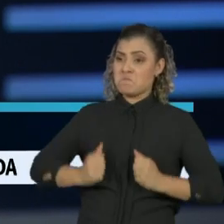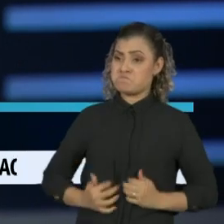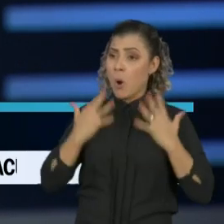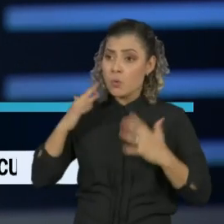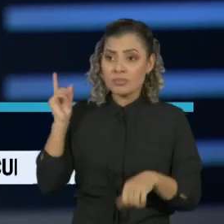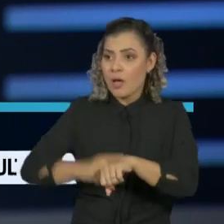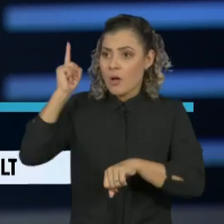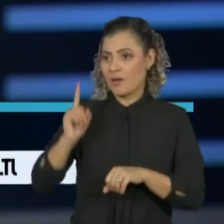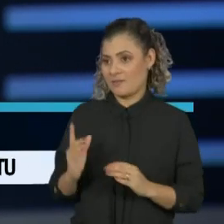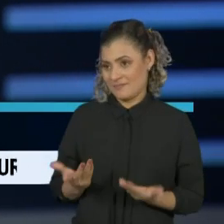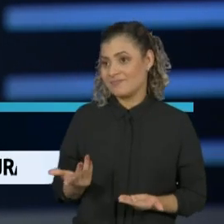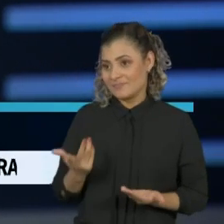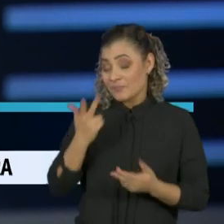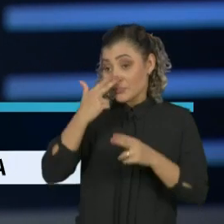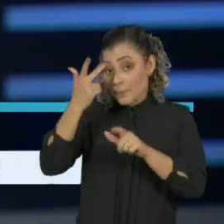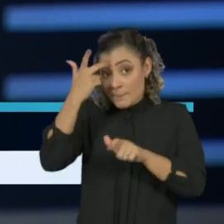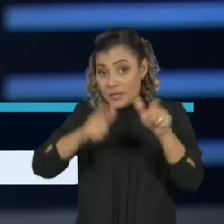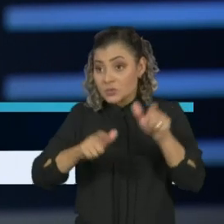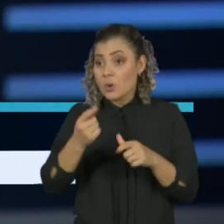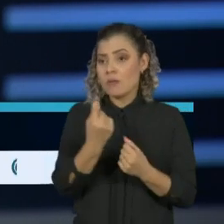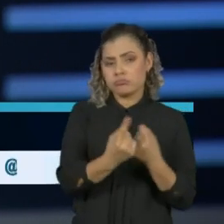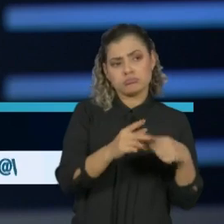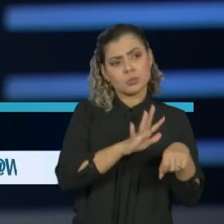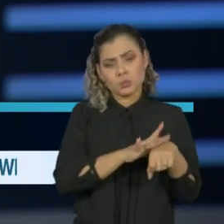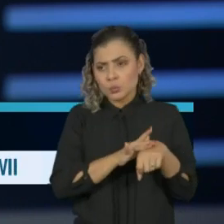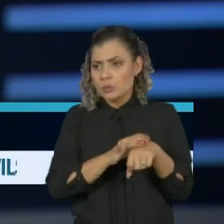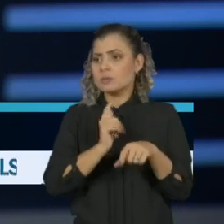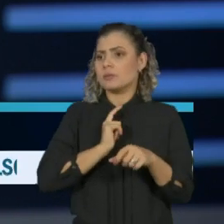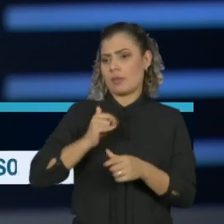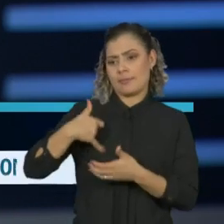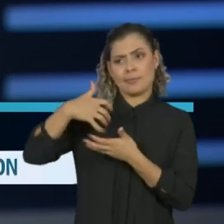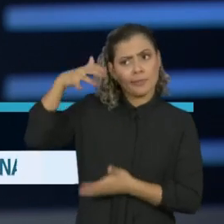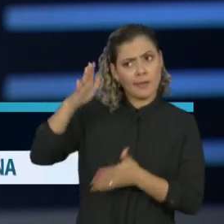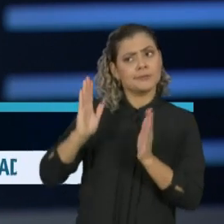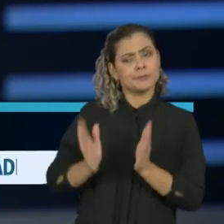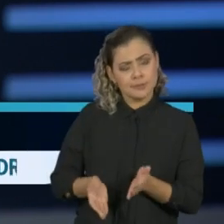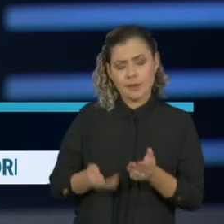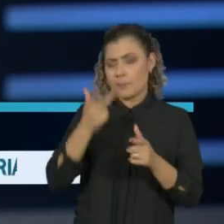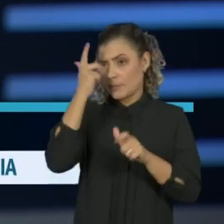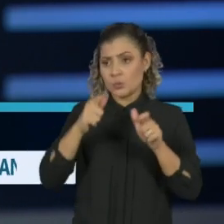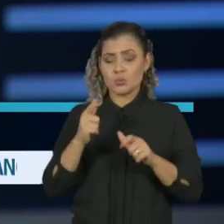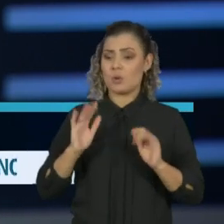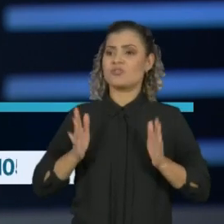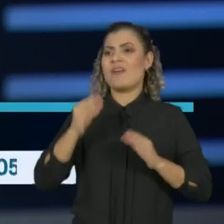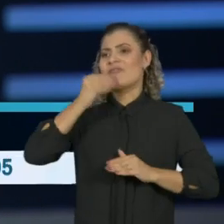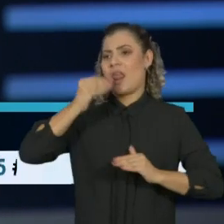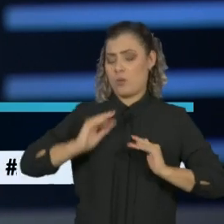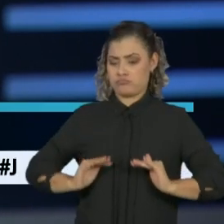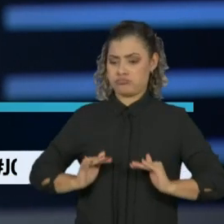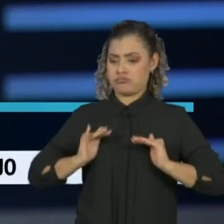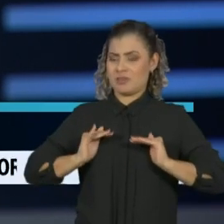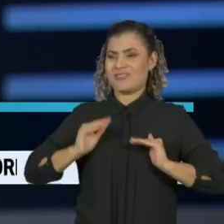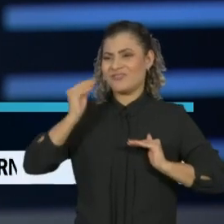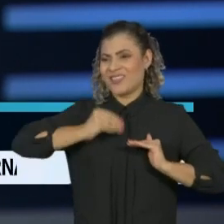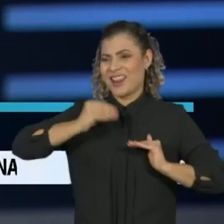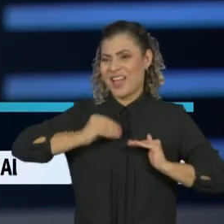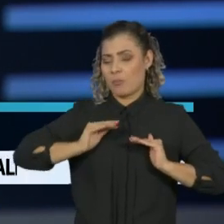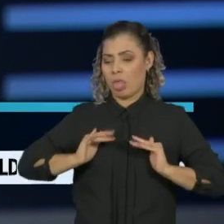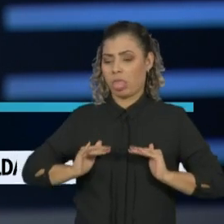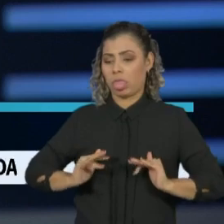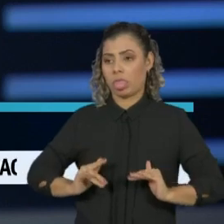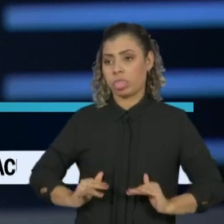anticorpos e algumas pessoas com algumas doenças ou uma idade avançada também já não tem, o ideal seria, em casos